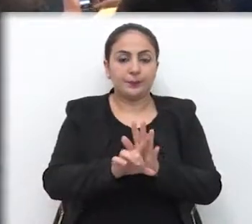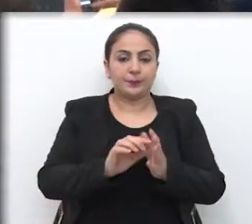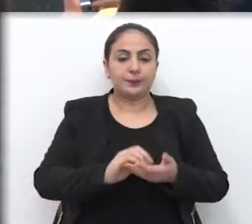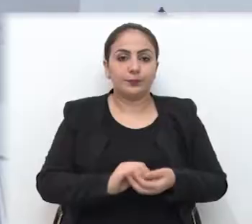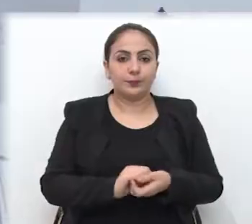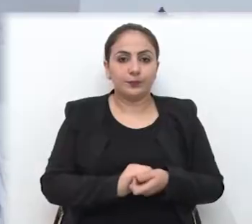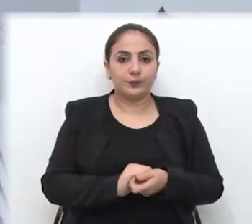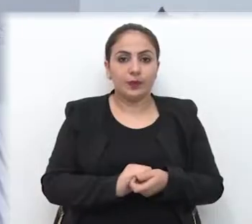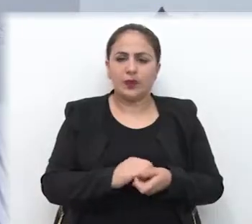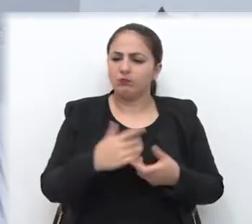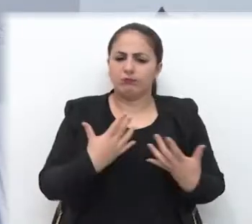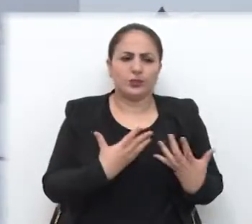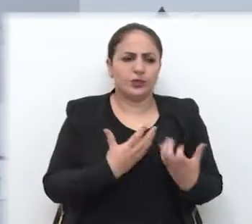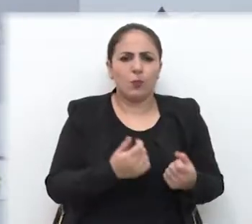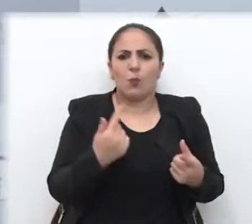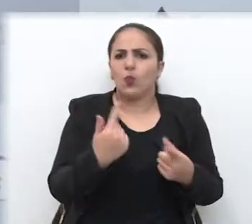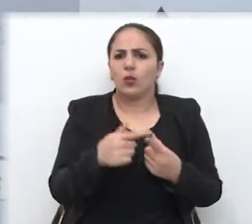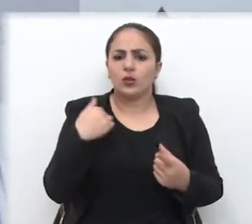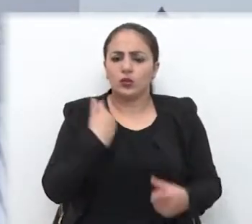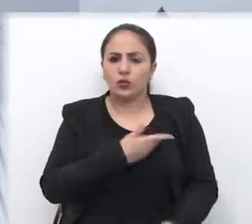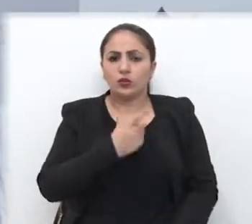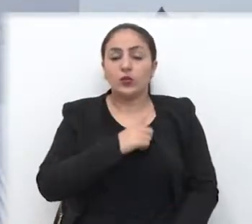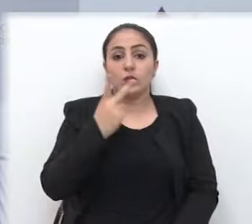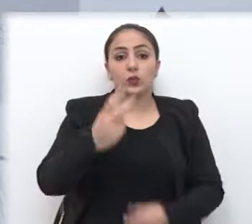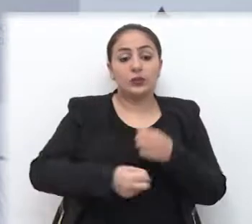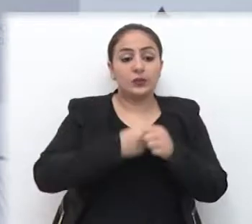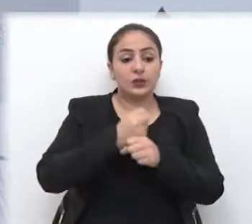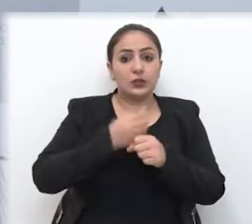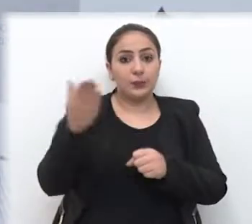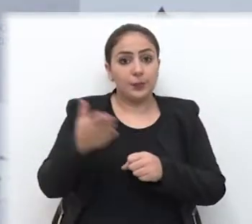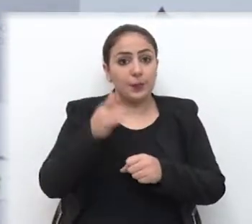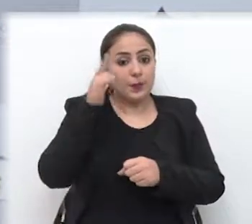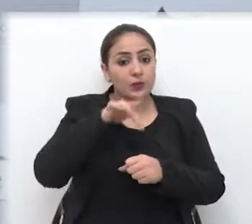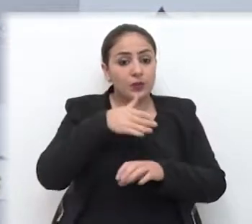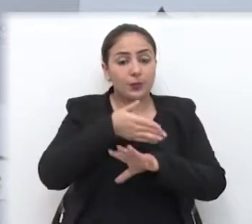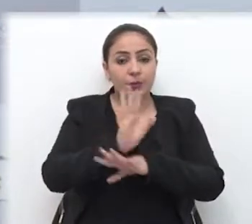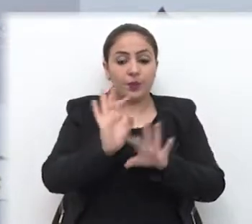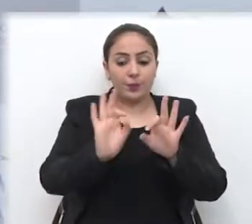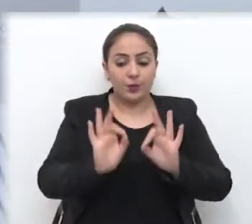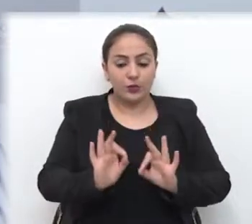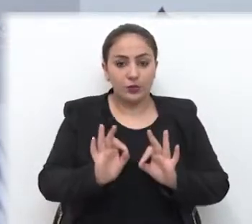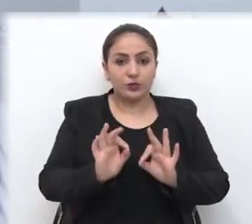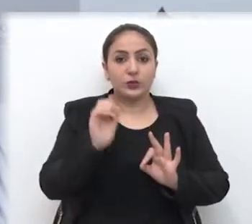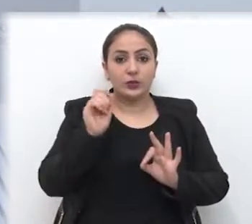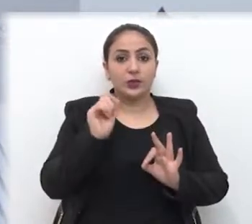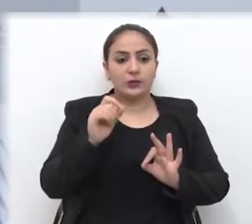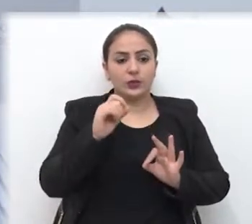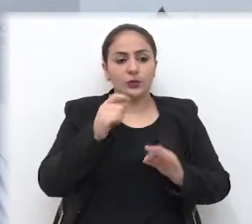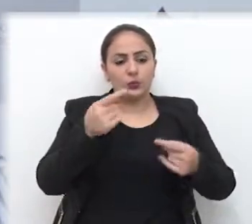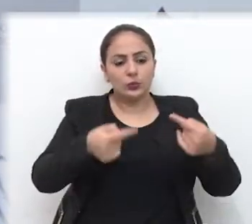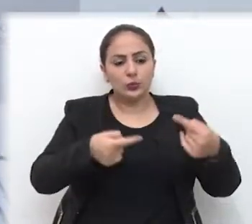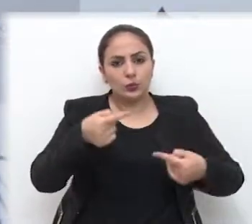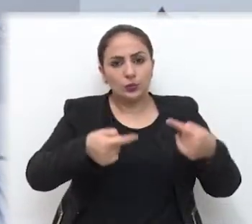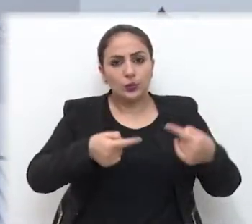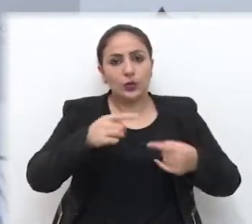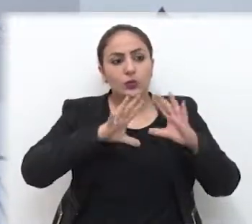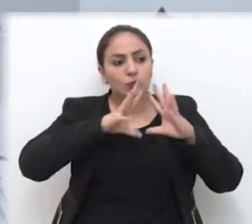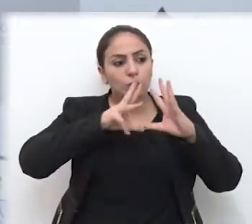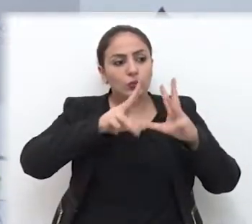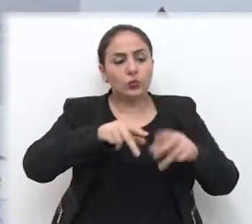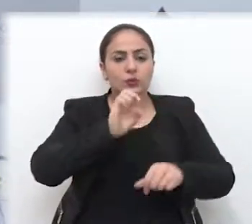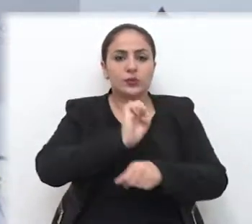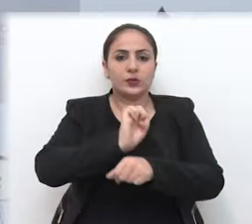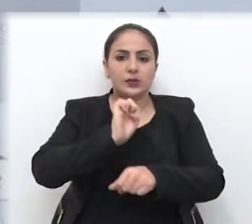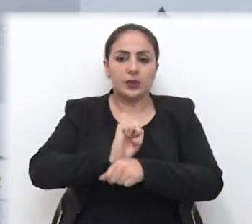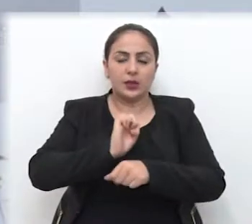públicos. É inaceitável porque nós tivemos aí dois anos e meio para aprovar esse projeto, que foi uma repercussão no estado